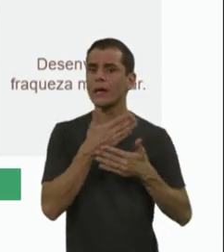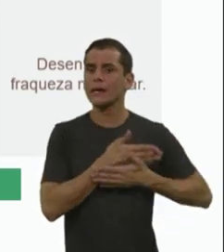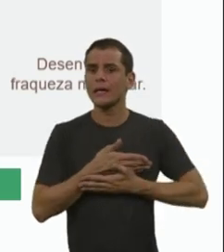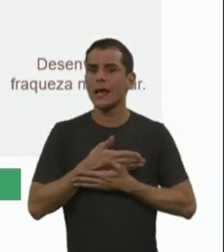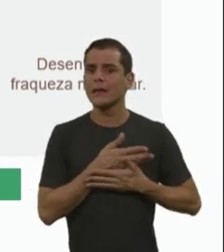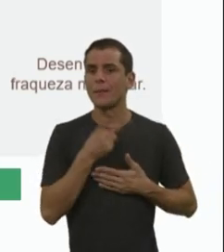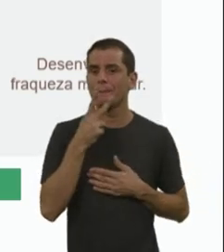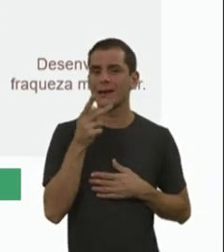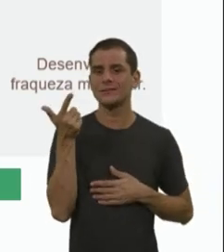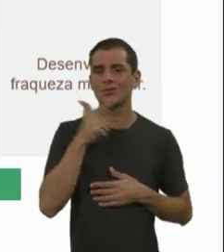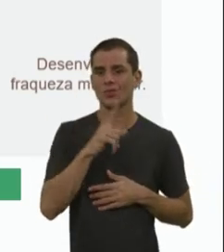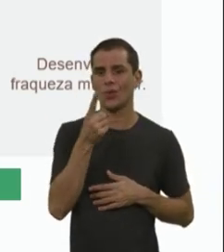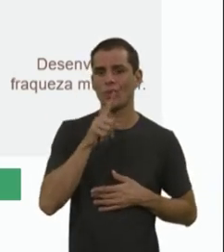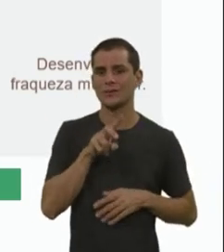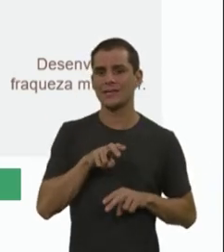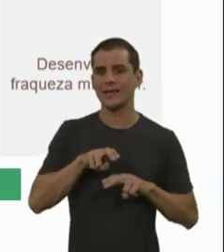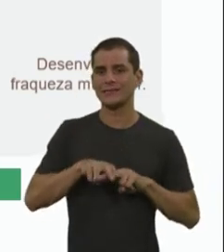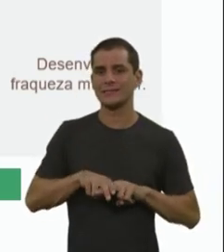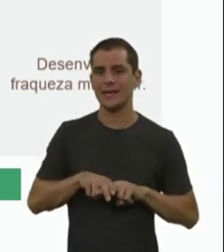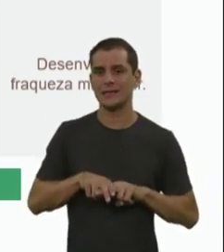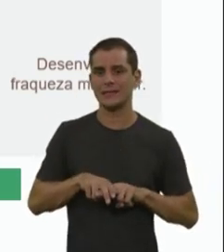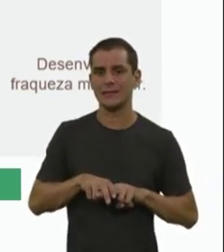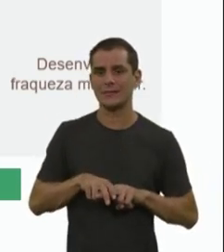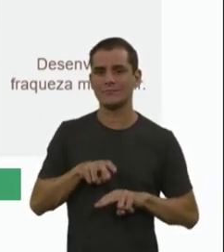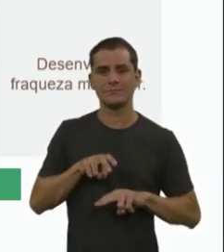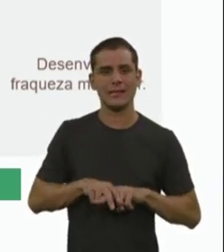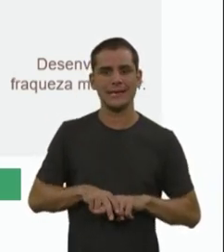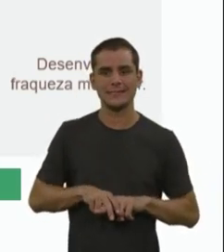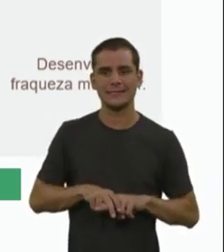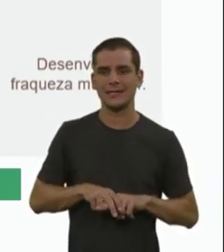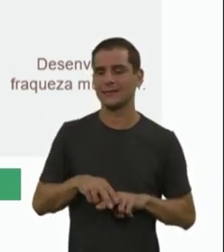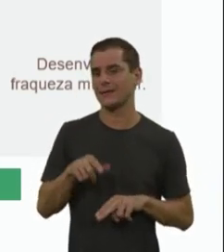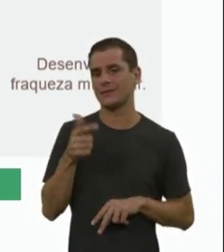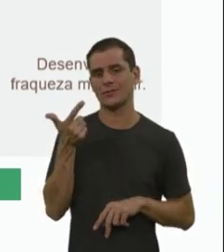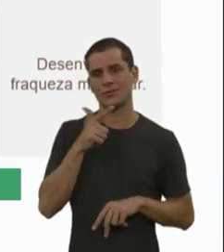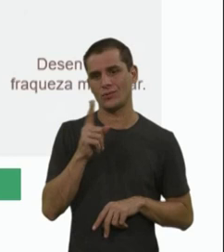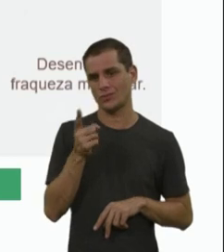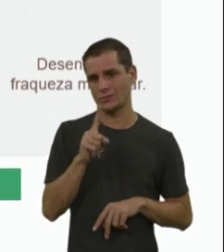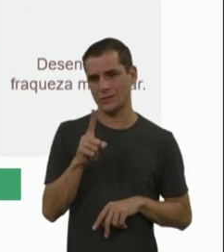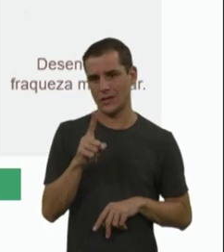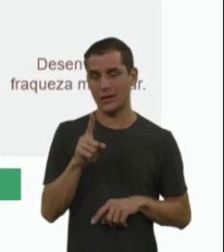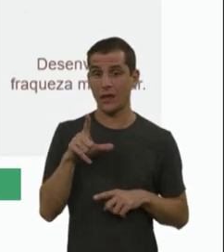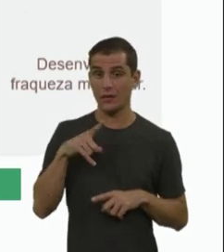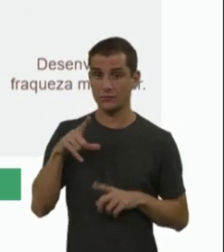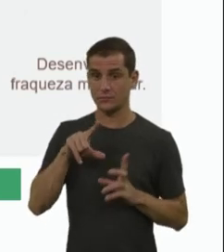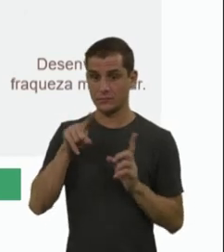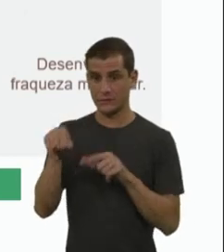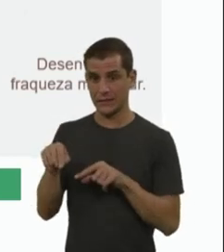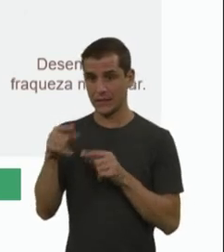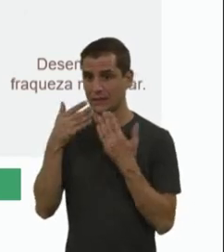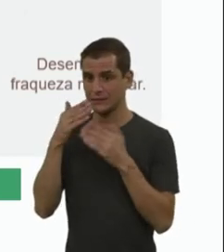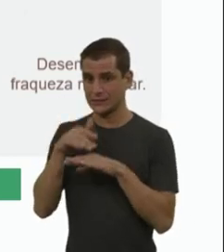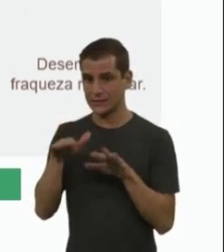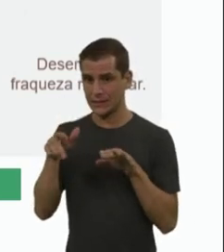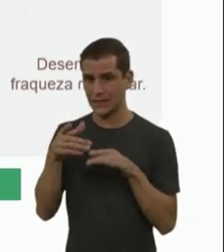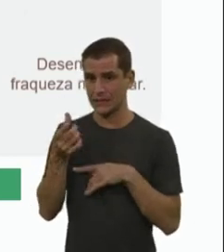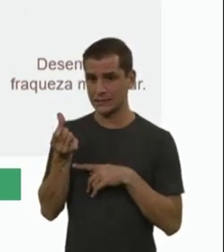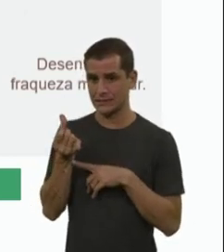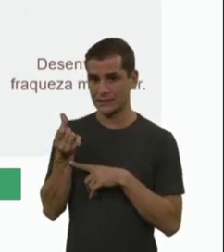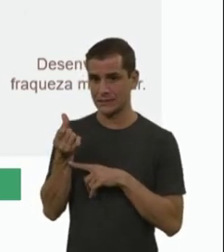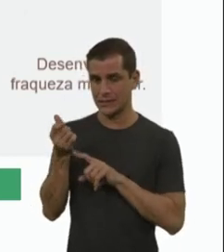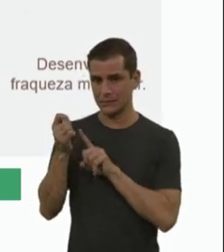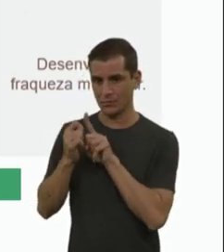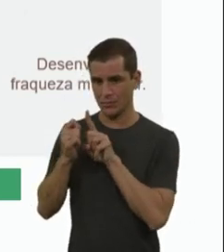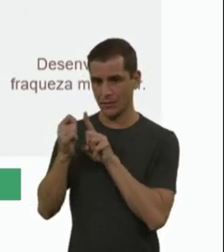No AMI tipo 2, em torno de 30%, são crianças que iniciam com sintomas entre os seis e os 18 meses, então eles